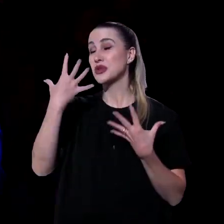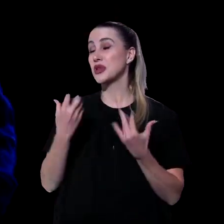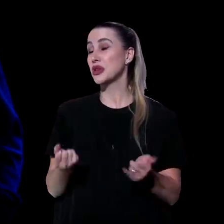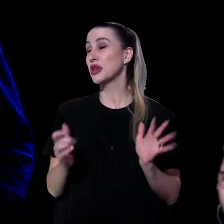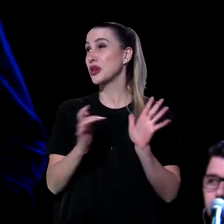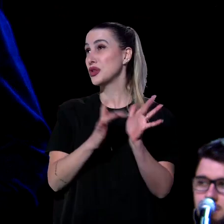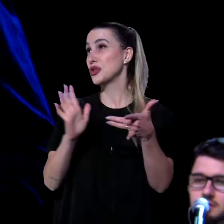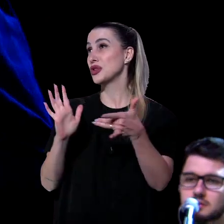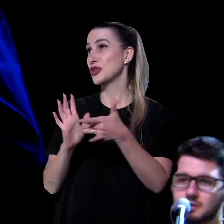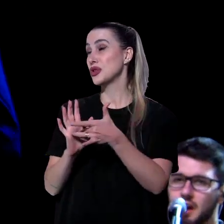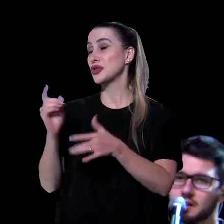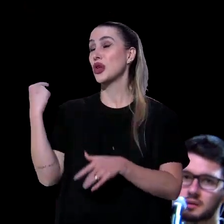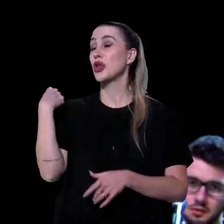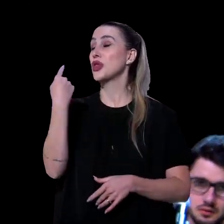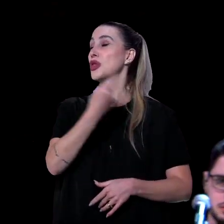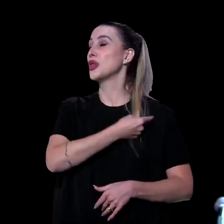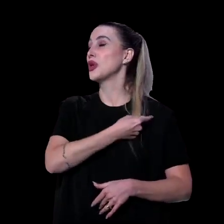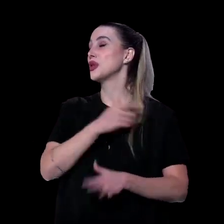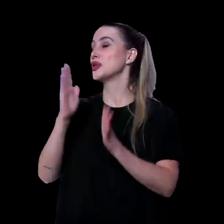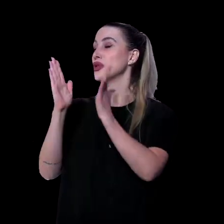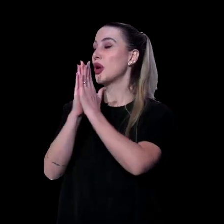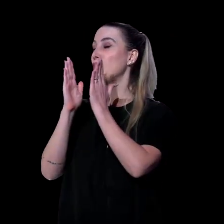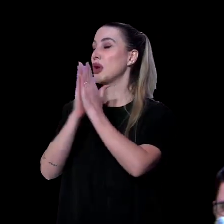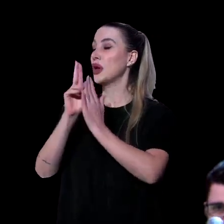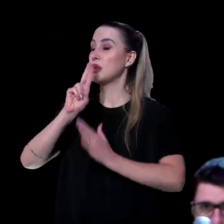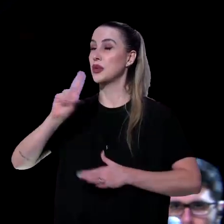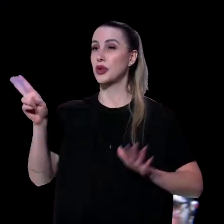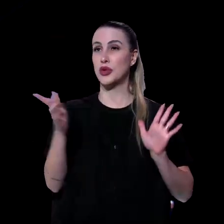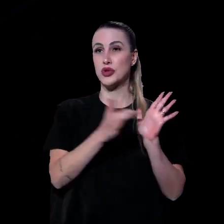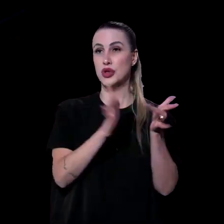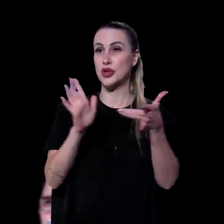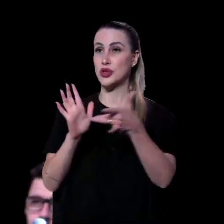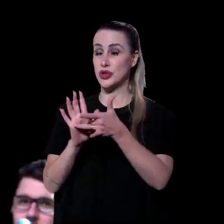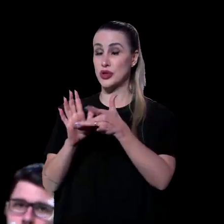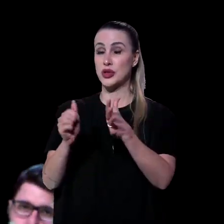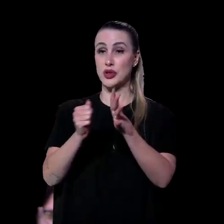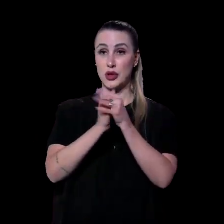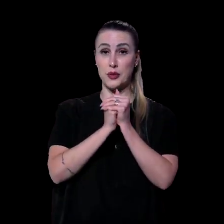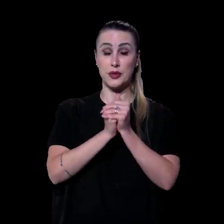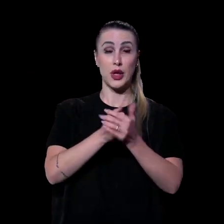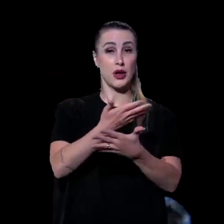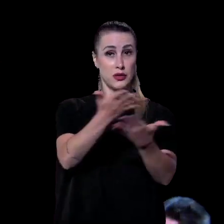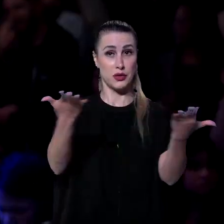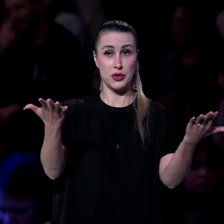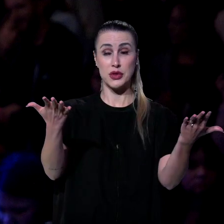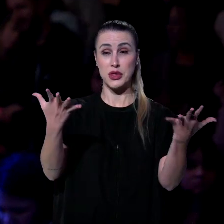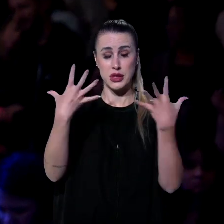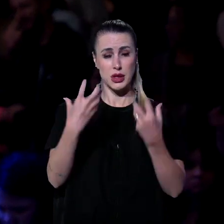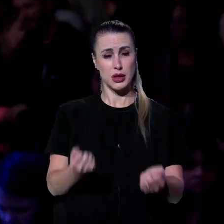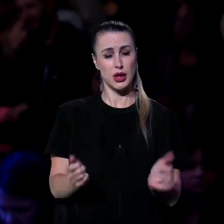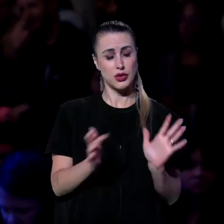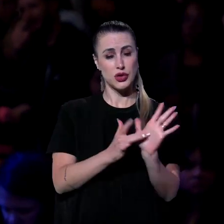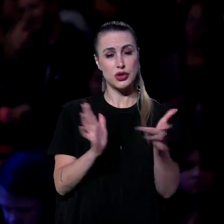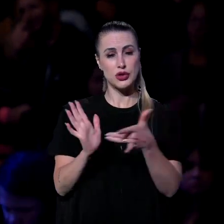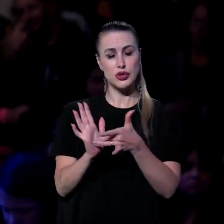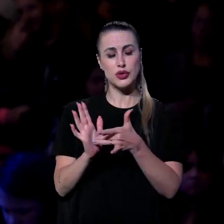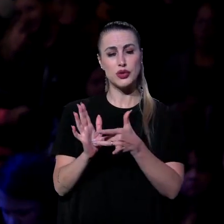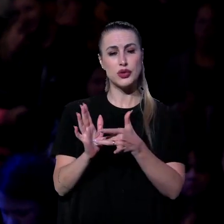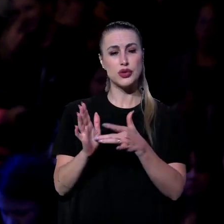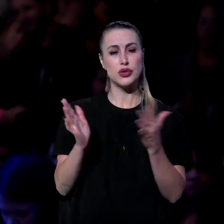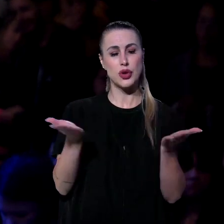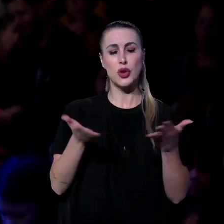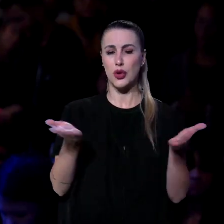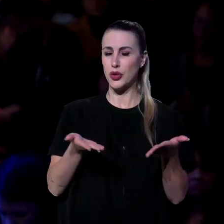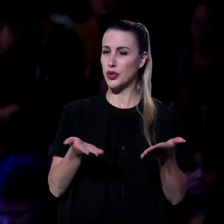de Jesus. Amém. Amém. Deixa eu falar para você que entregou a sua vida para Jesus aqui. Presta atenção. A